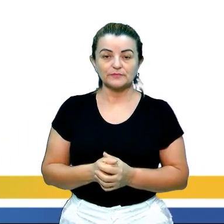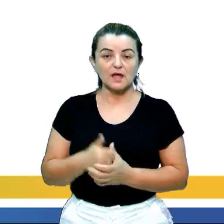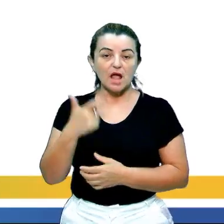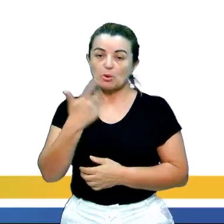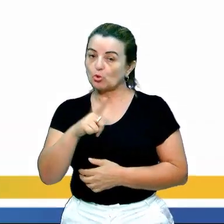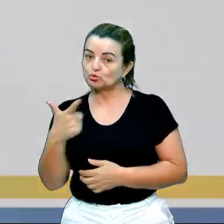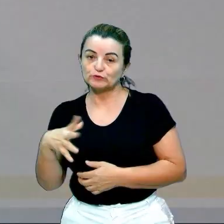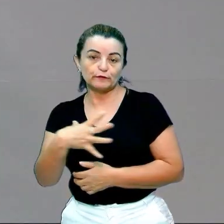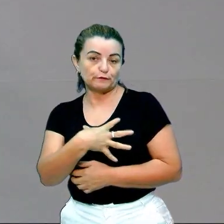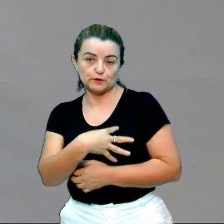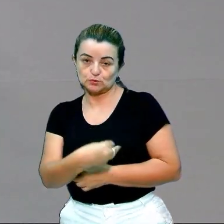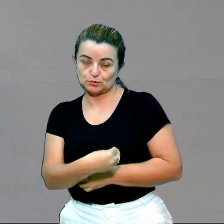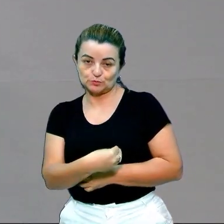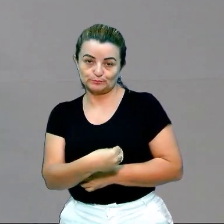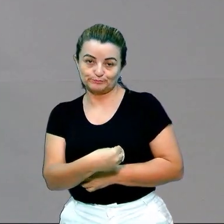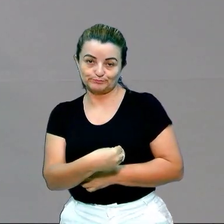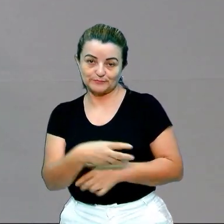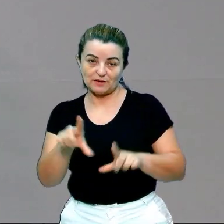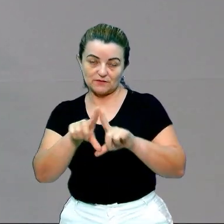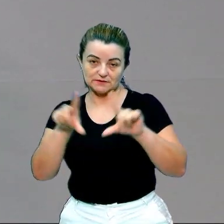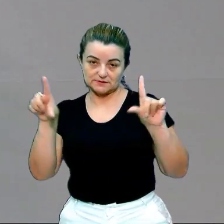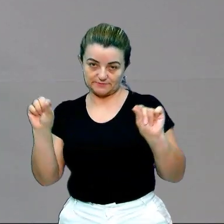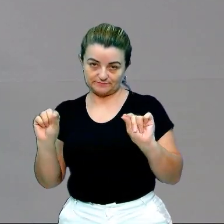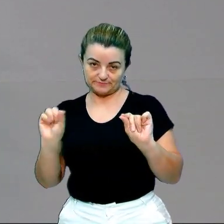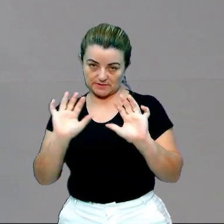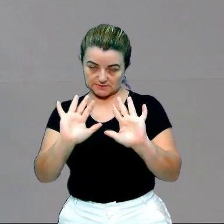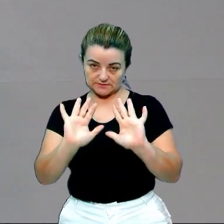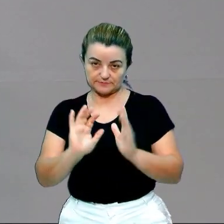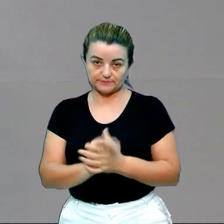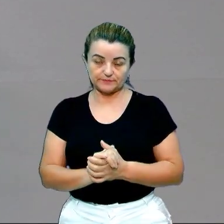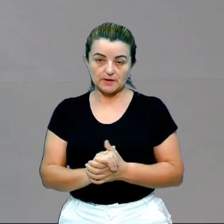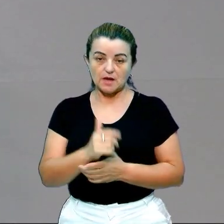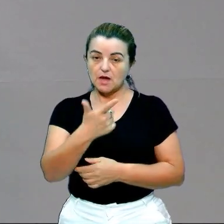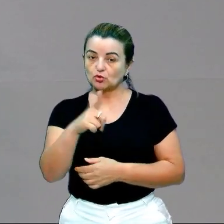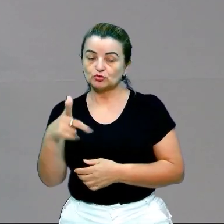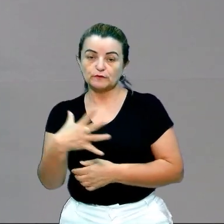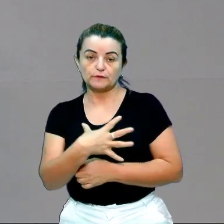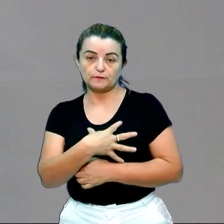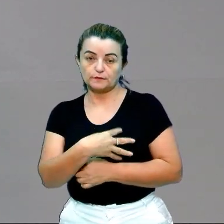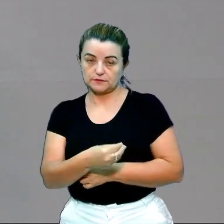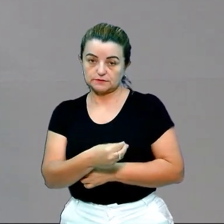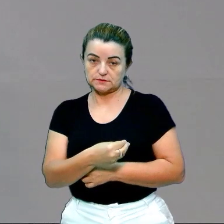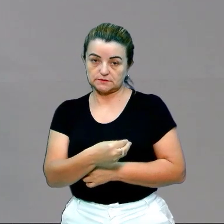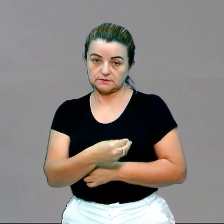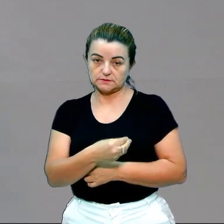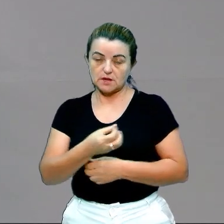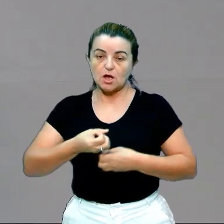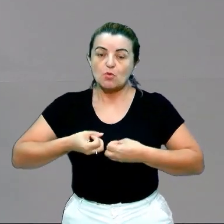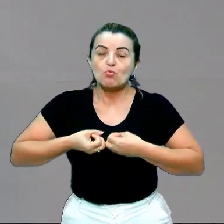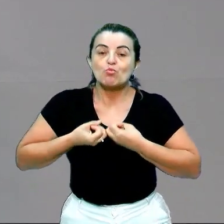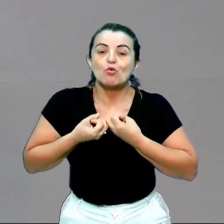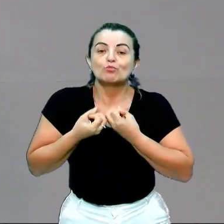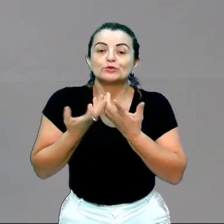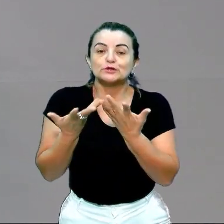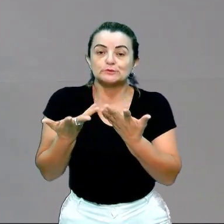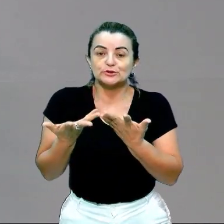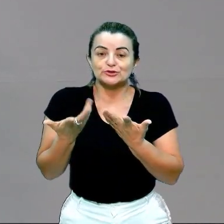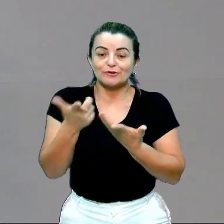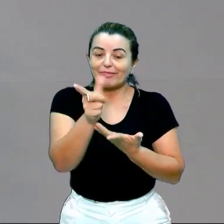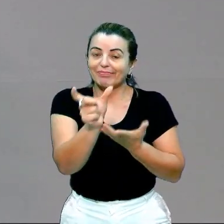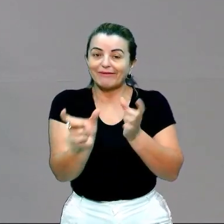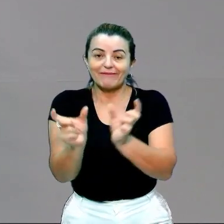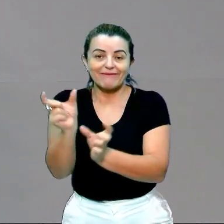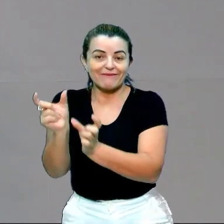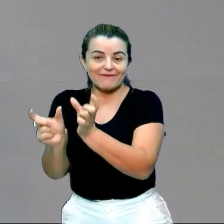filhos. A frase original seria mais ou menos essa, não tive filhos. Não transmitia a nenhuma criatura o